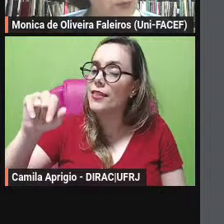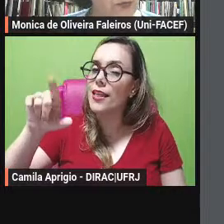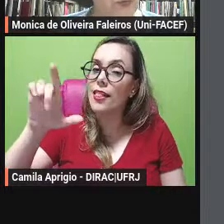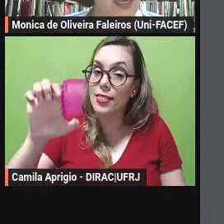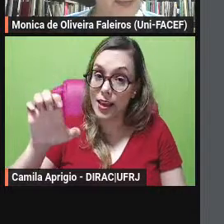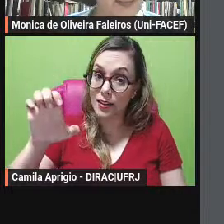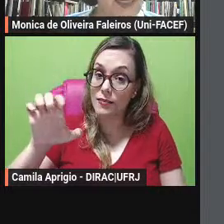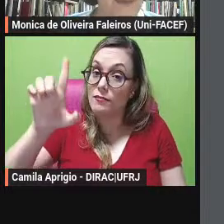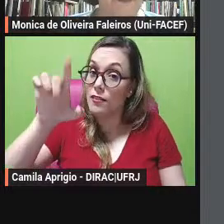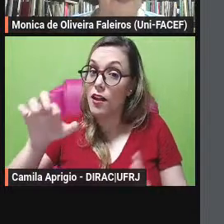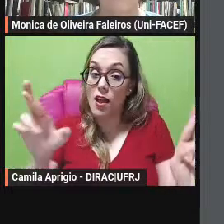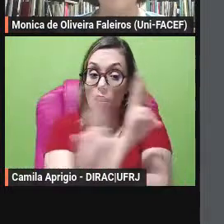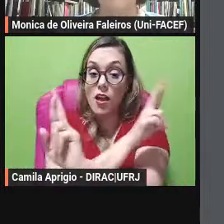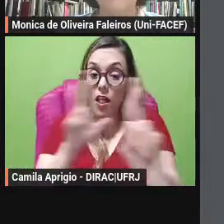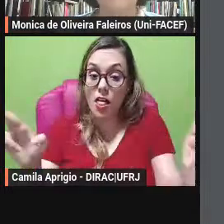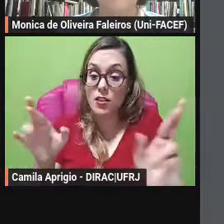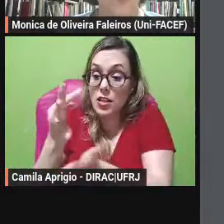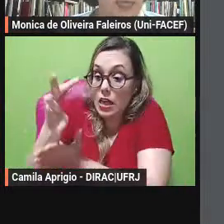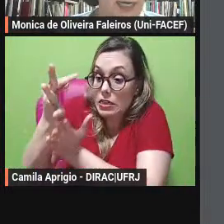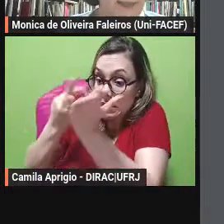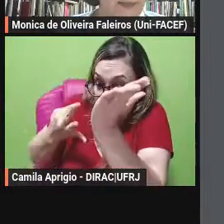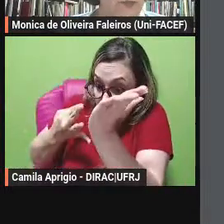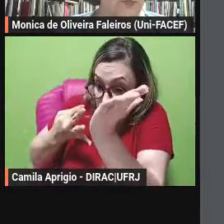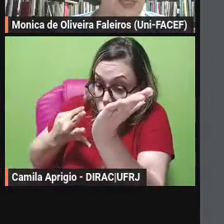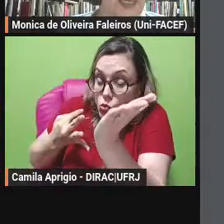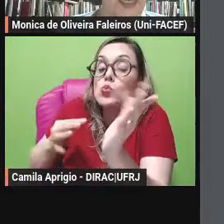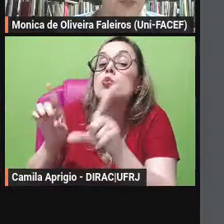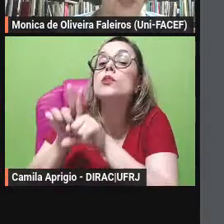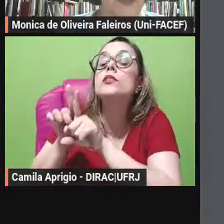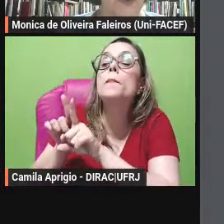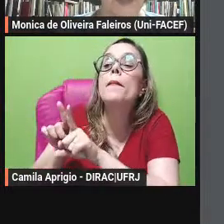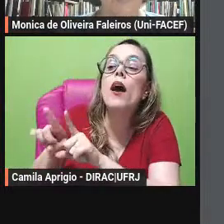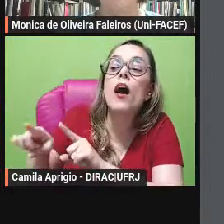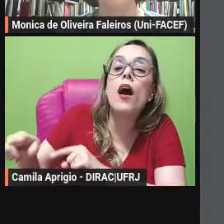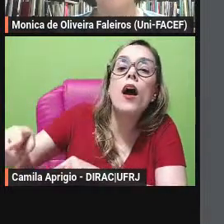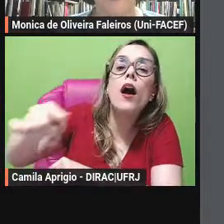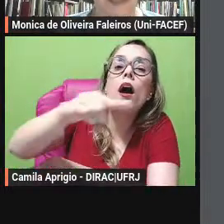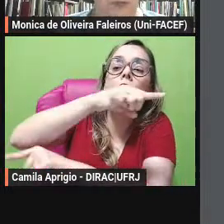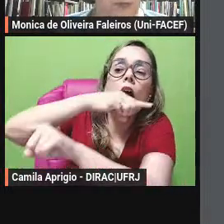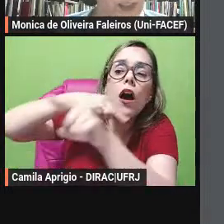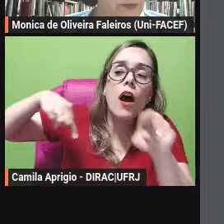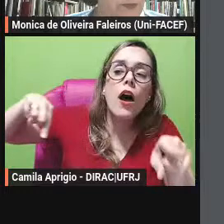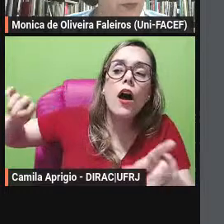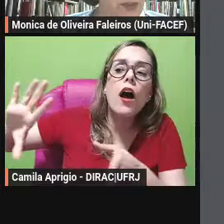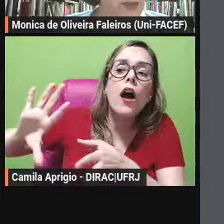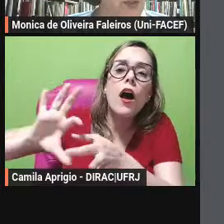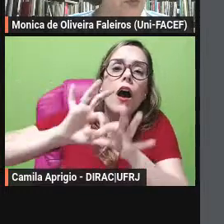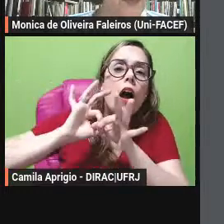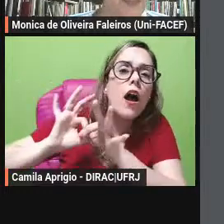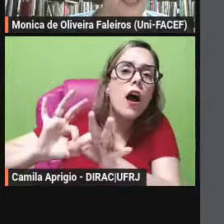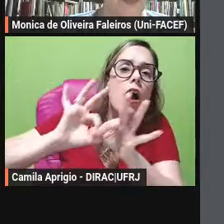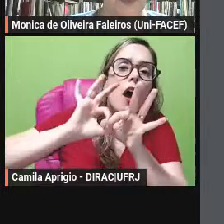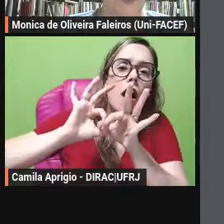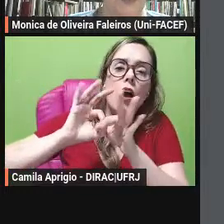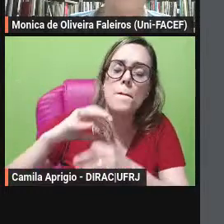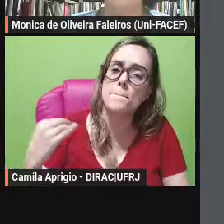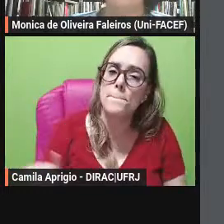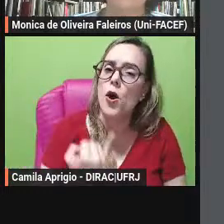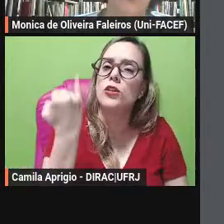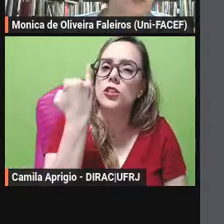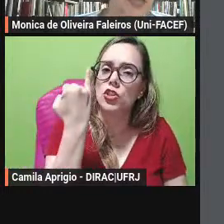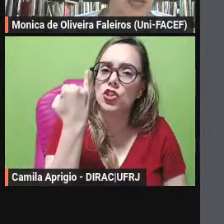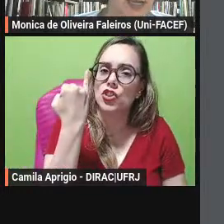entornos assim é nesse lugar segundo ele que o livro se apresenta como livro consideram-se